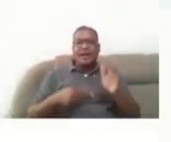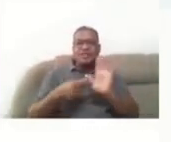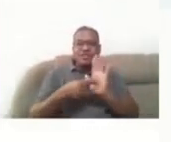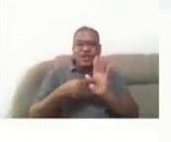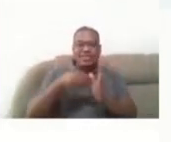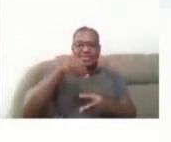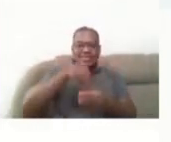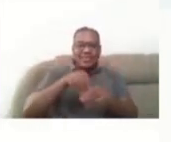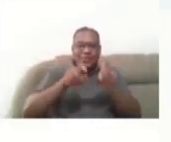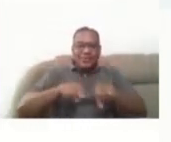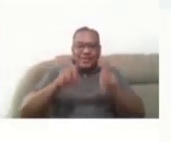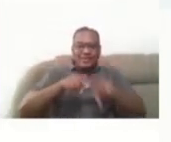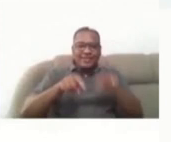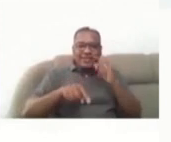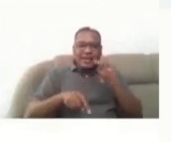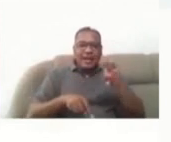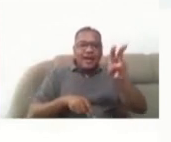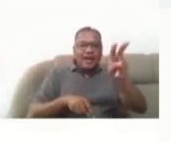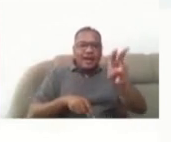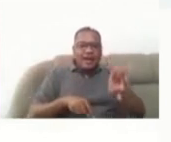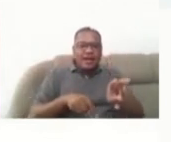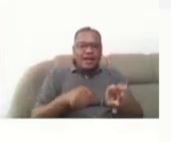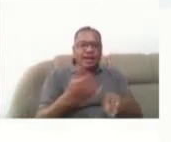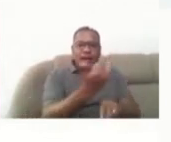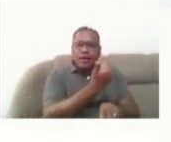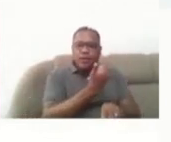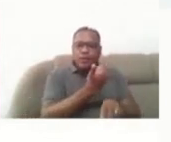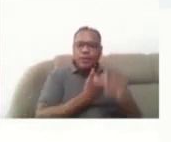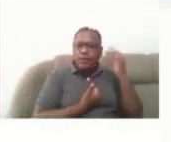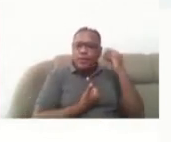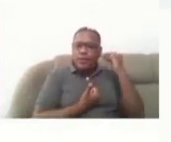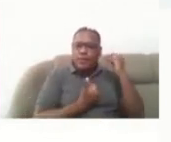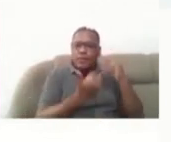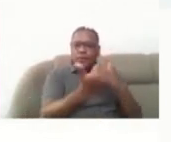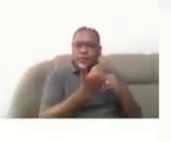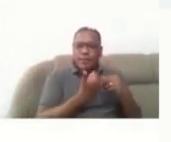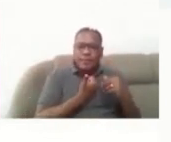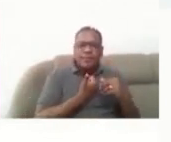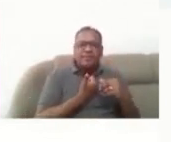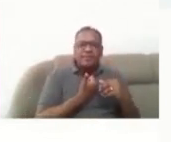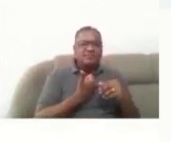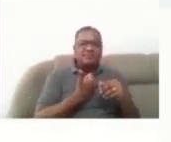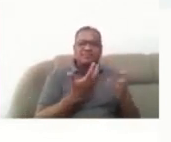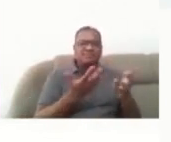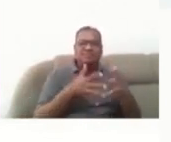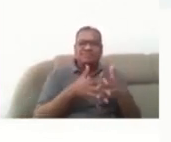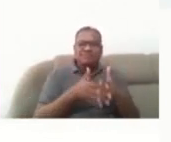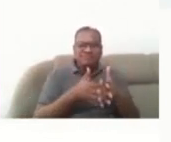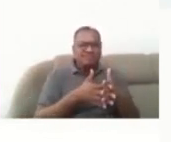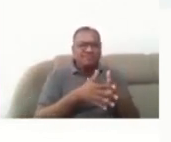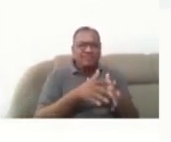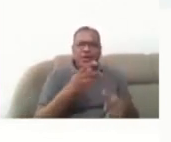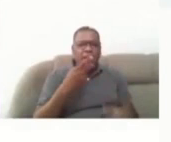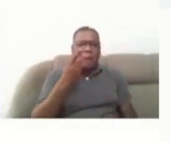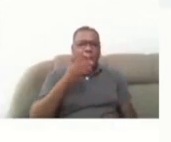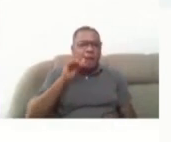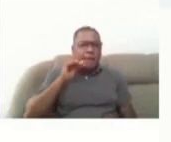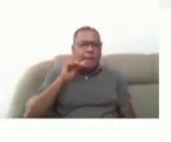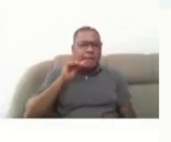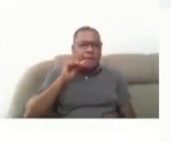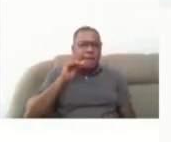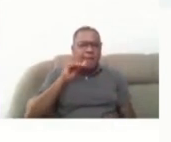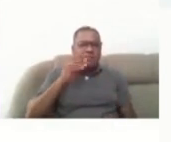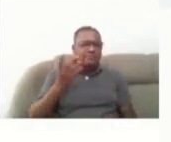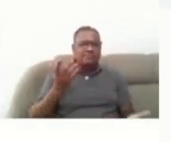informação do chat, o leitor de tela às vezes volta a ler lá do começo, o que faz que a pessoa às vezes se